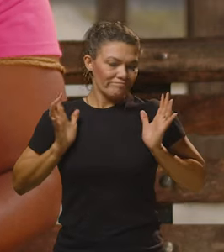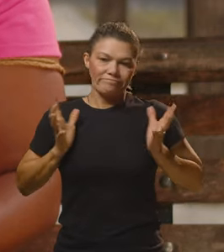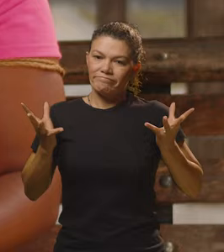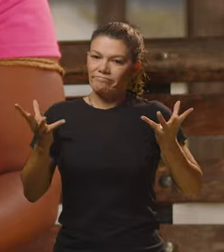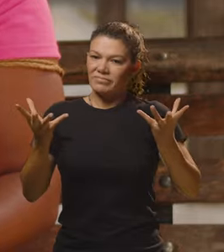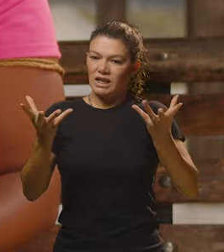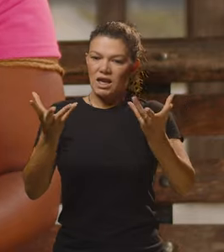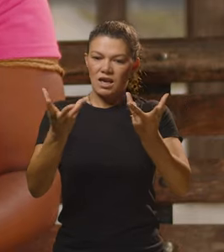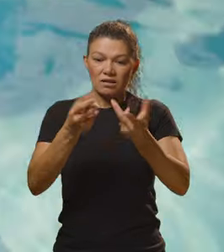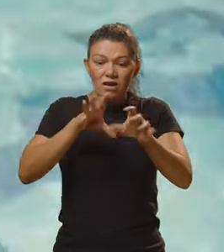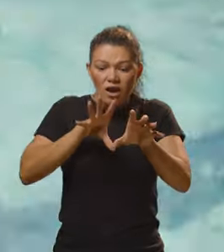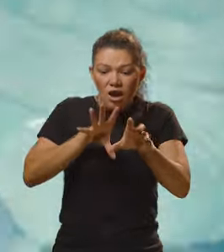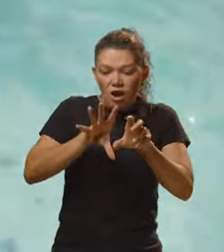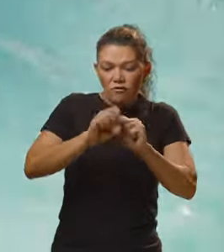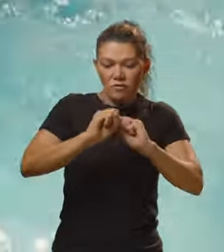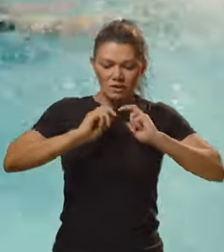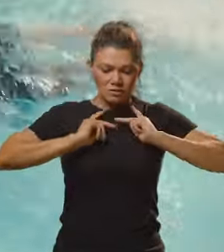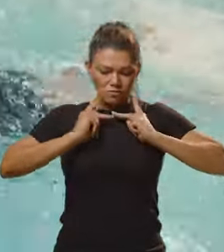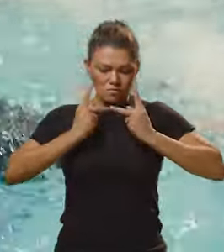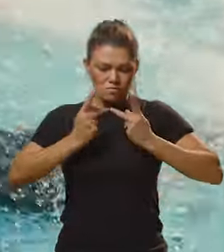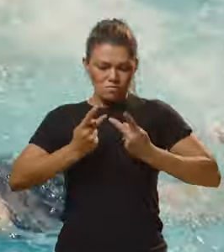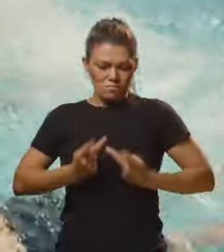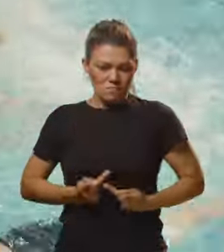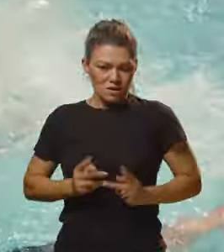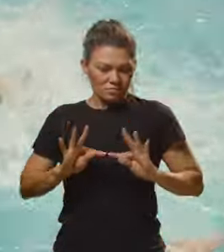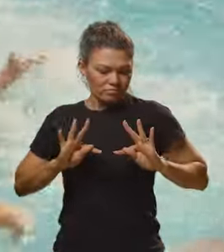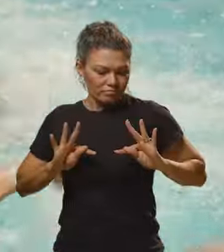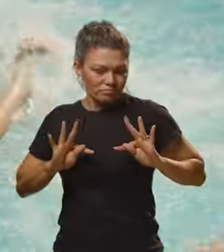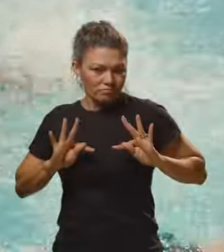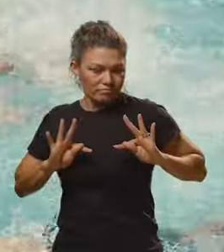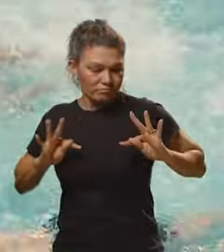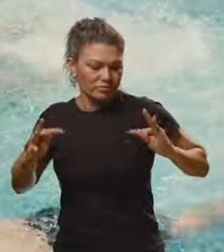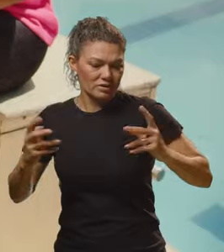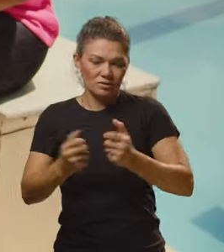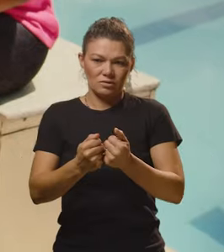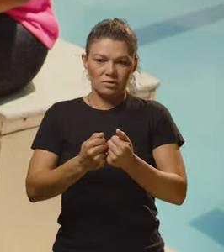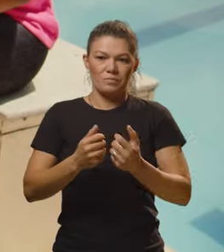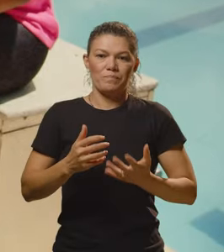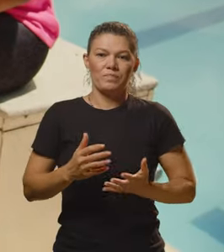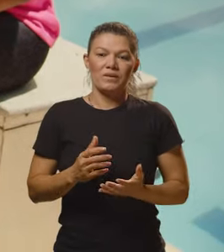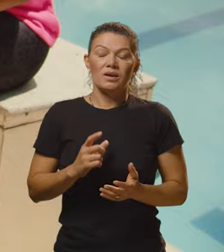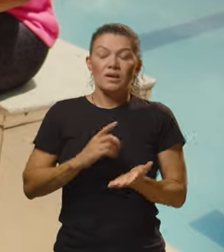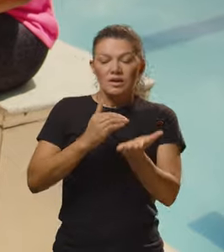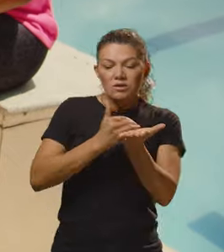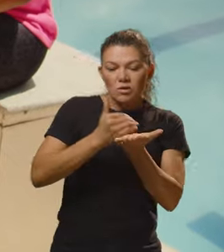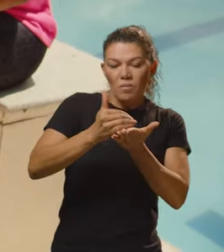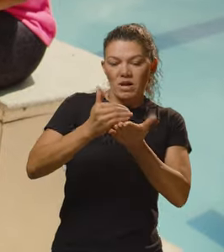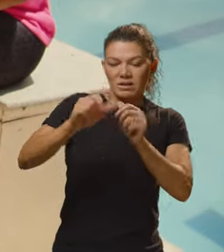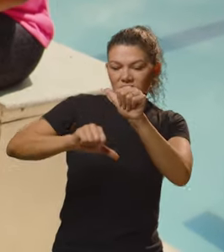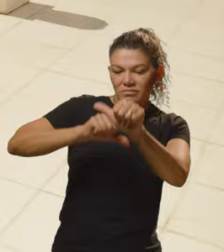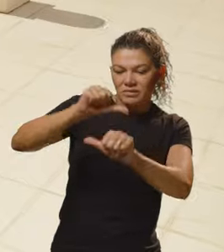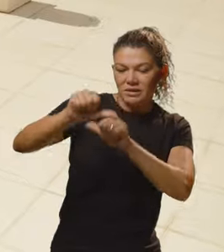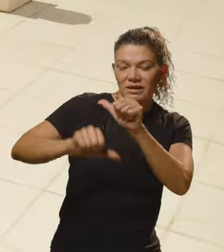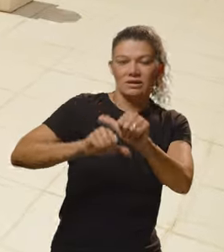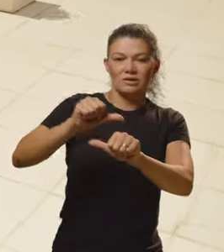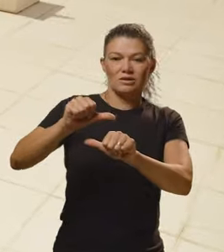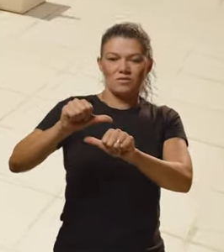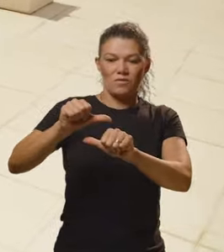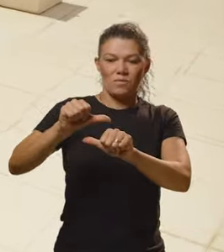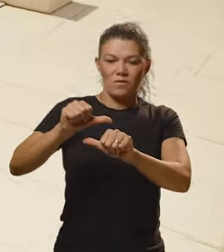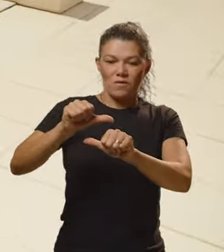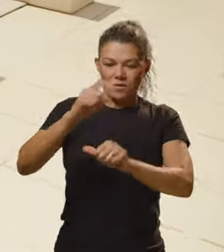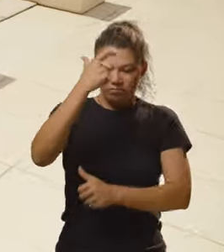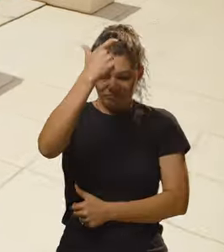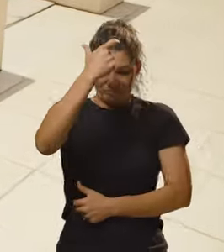extremamente rico, é uma formação humana incrível, incrível. Eles começam transformando